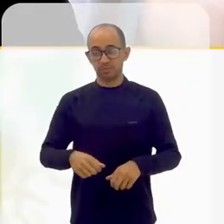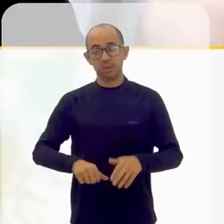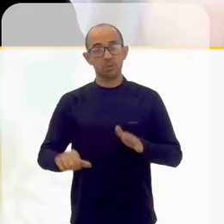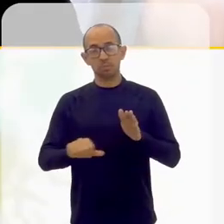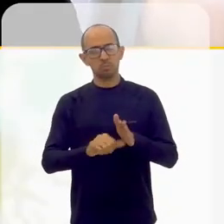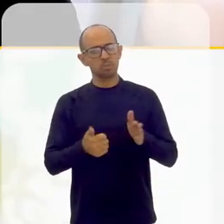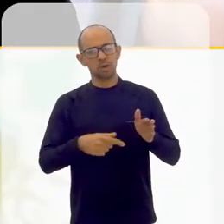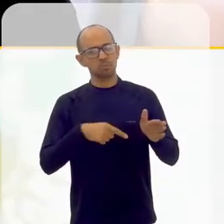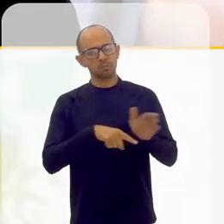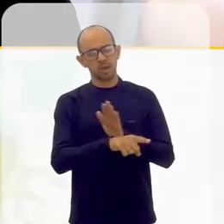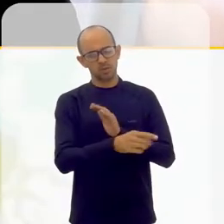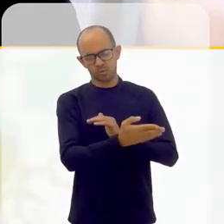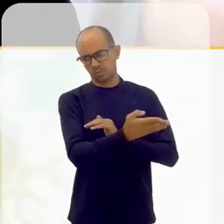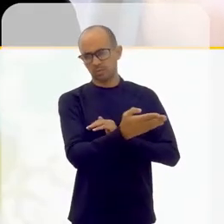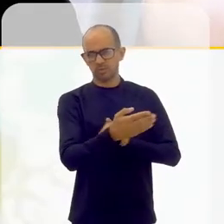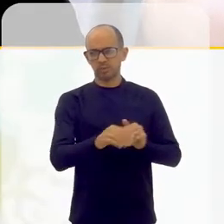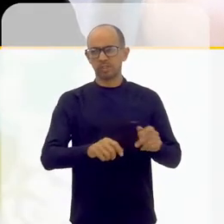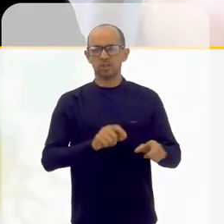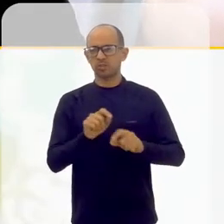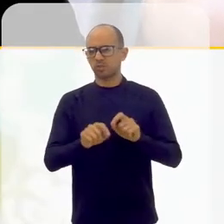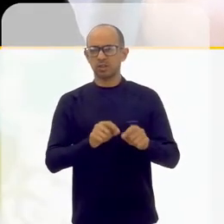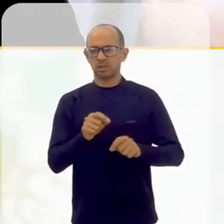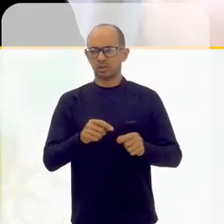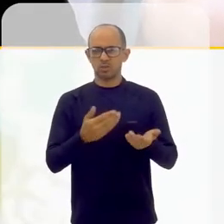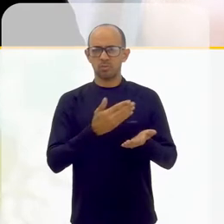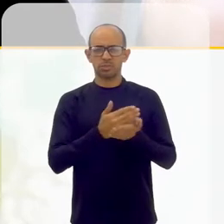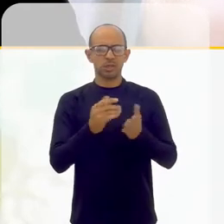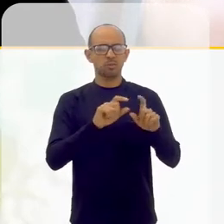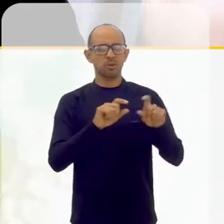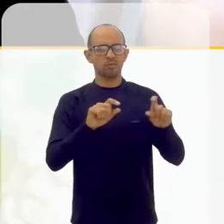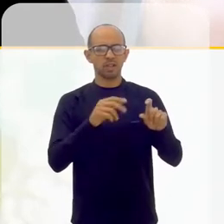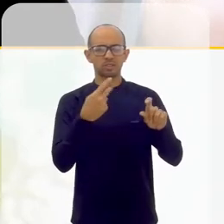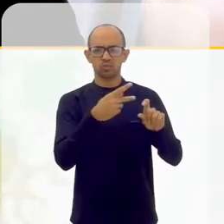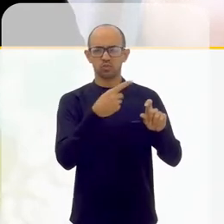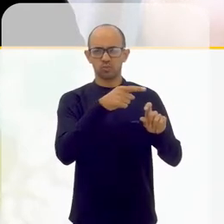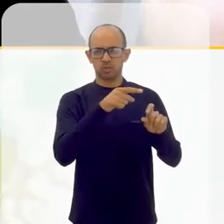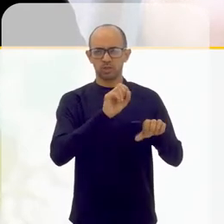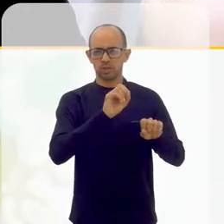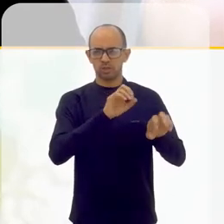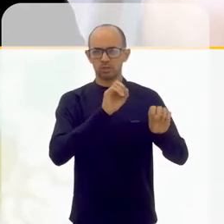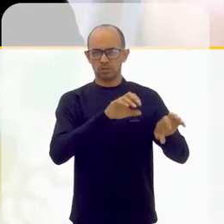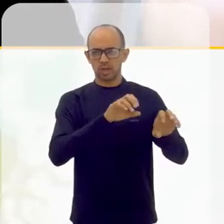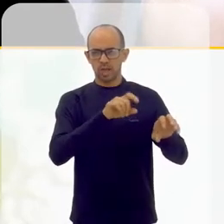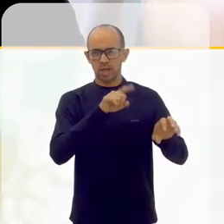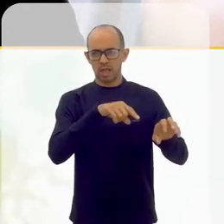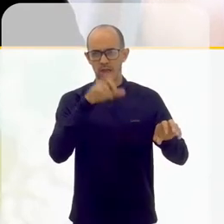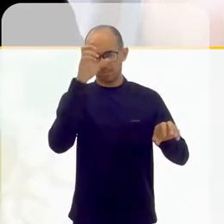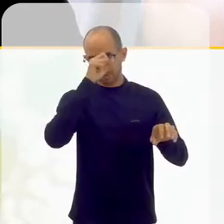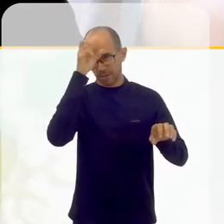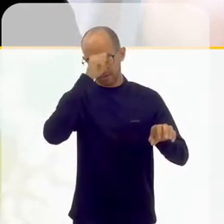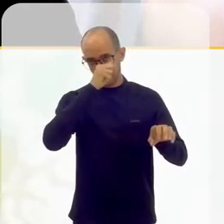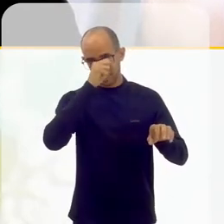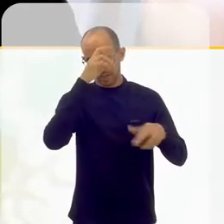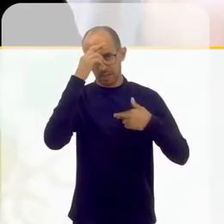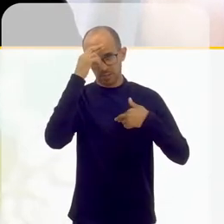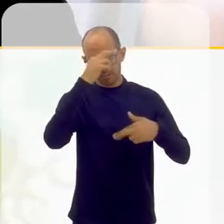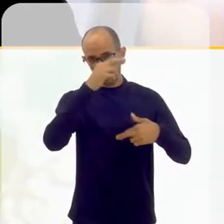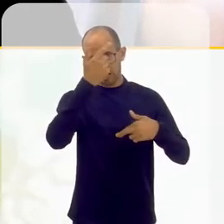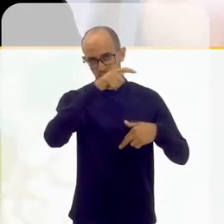à nossa primeira pergunta. Eu queria começar com uma frase sua. Educar é aprender,